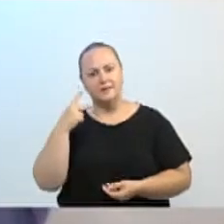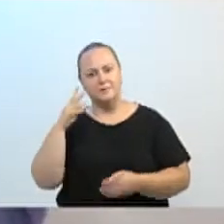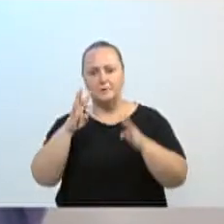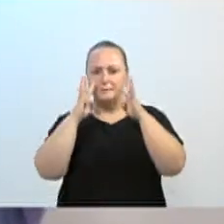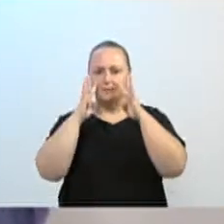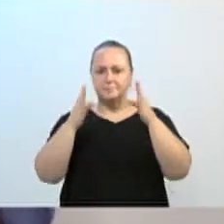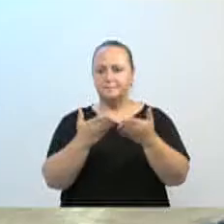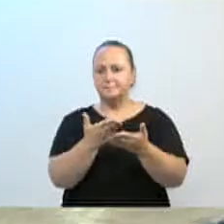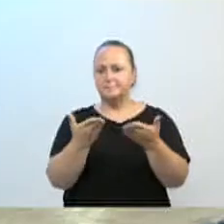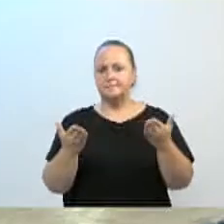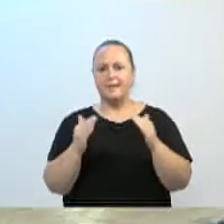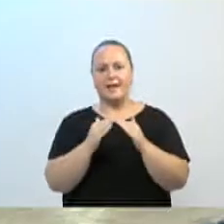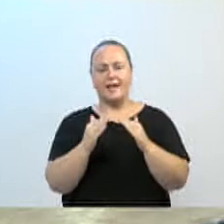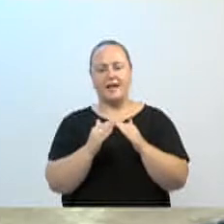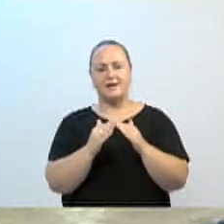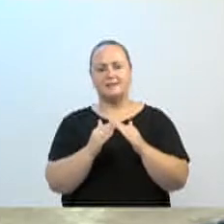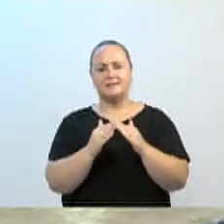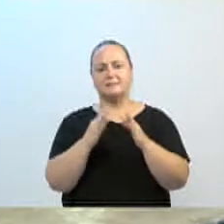em suas residências.